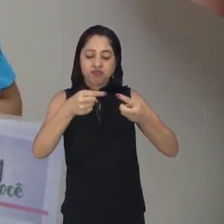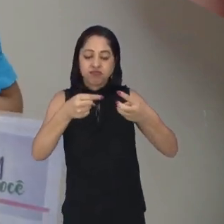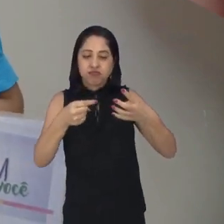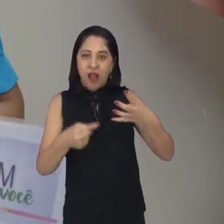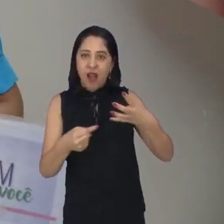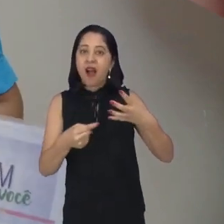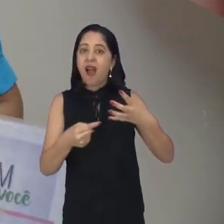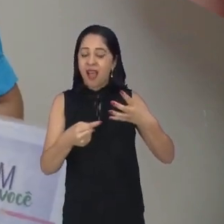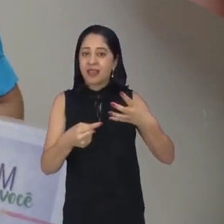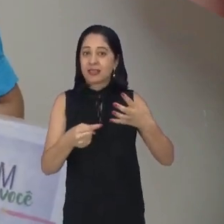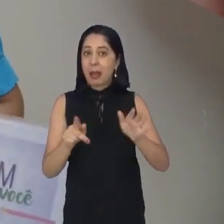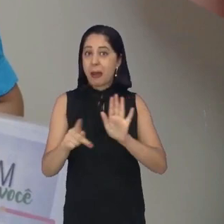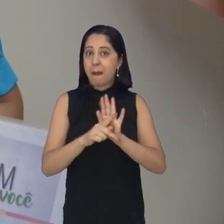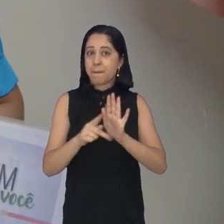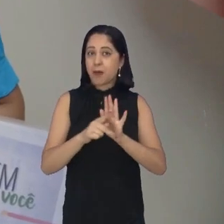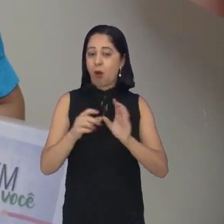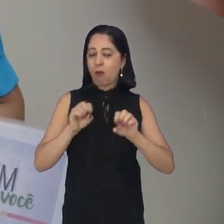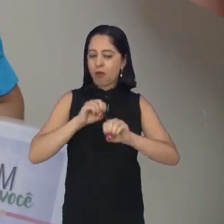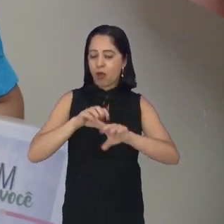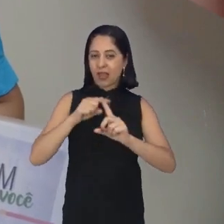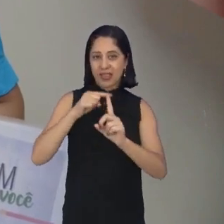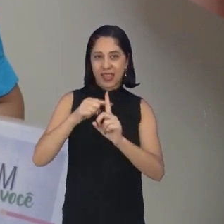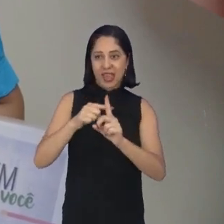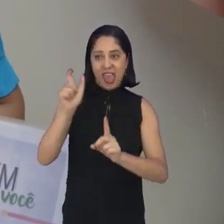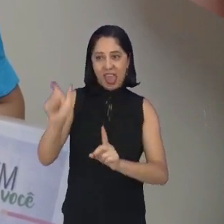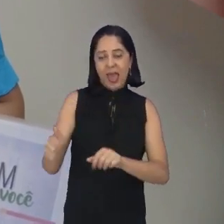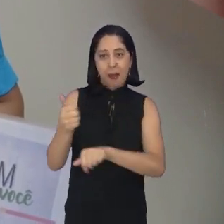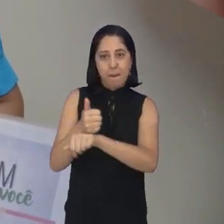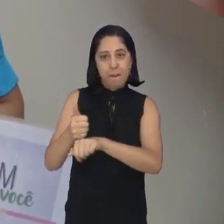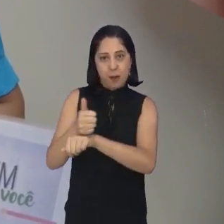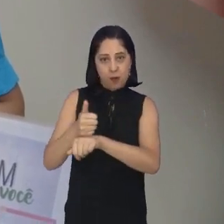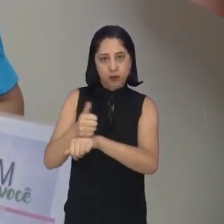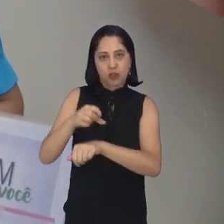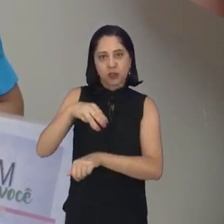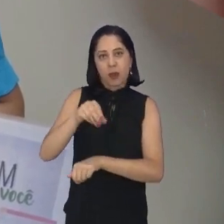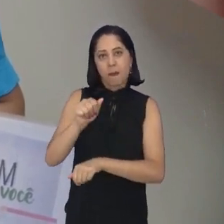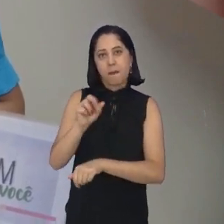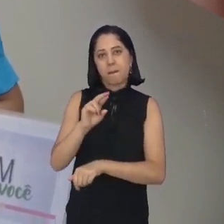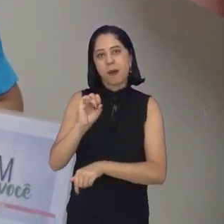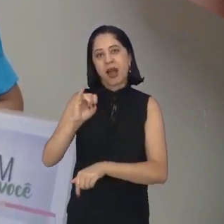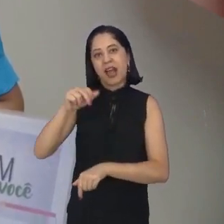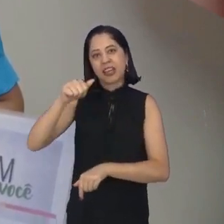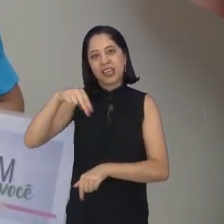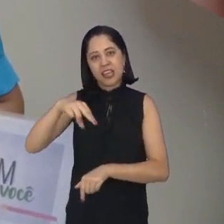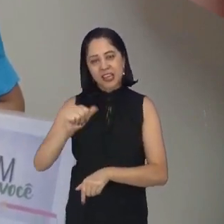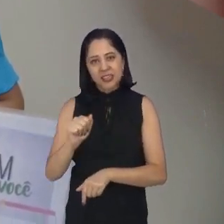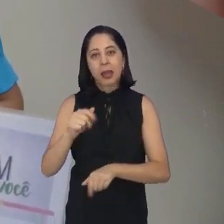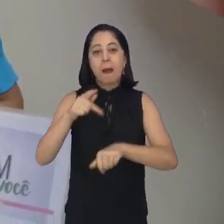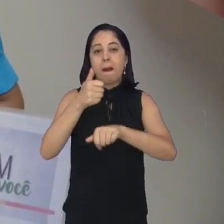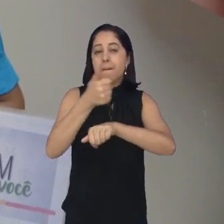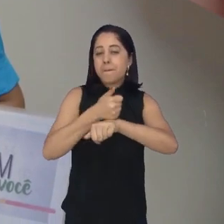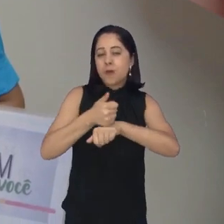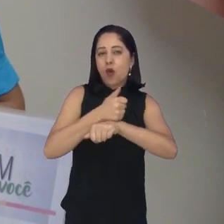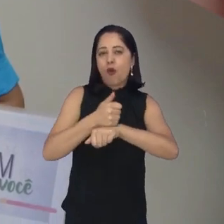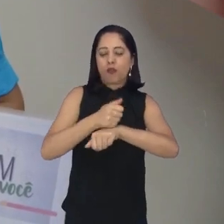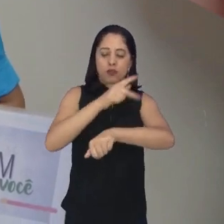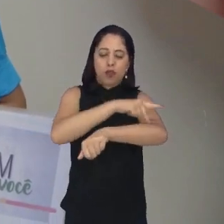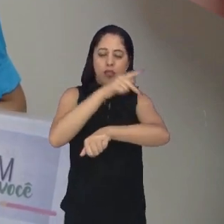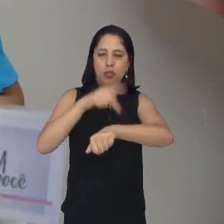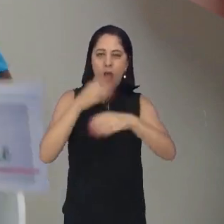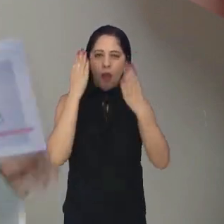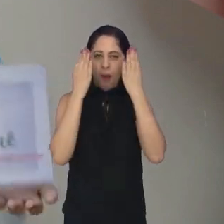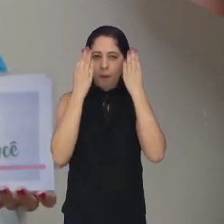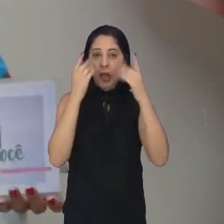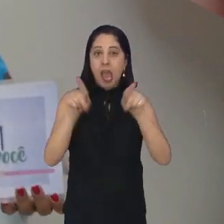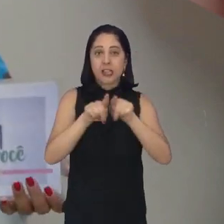positiva, eu recebo aqui no estúdio a Mariana Leite, que é educadora parental, psicopedagoga e professora.